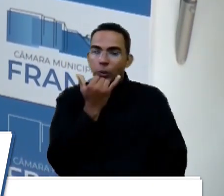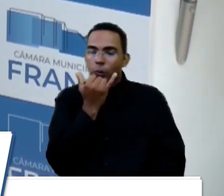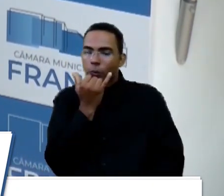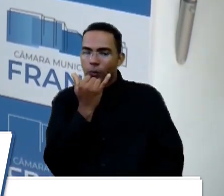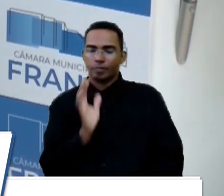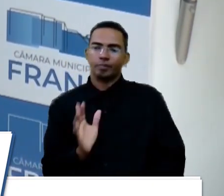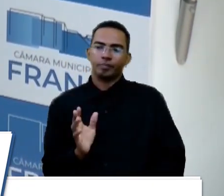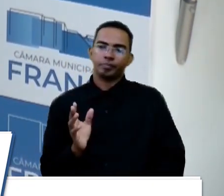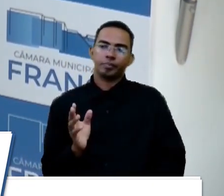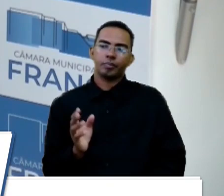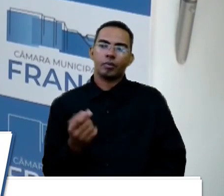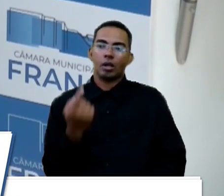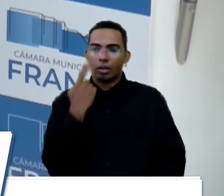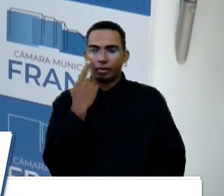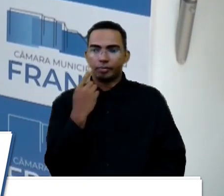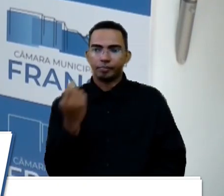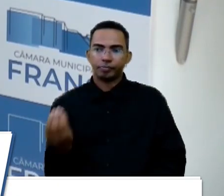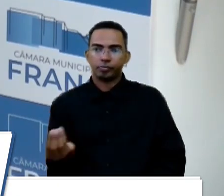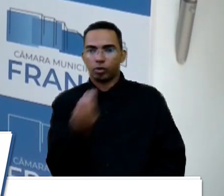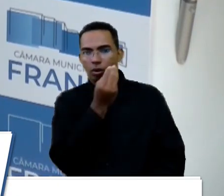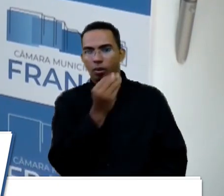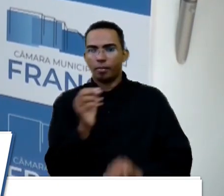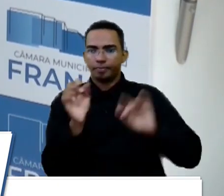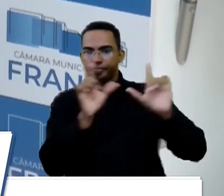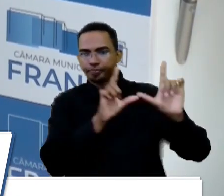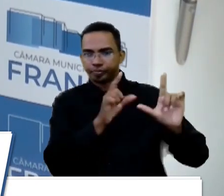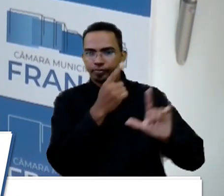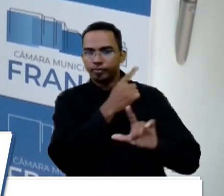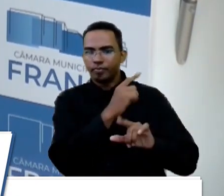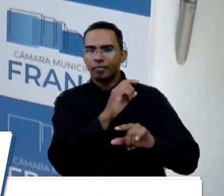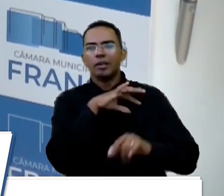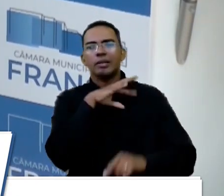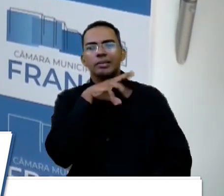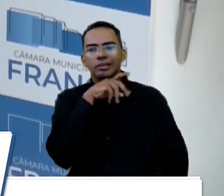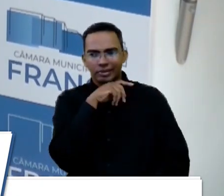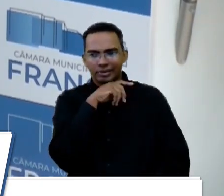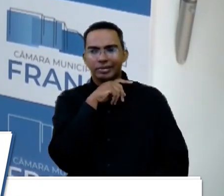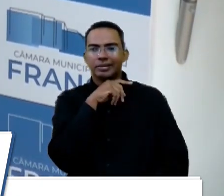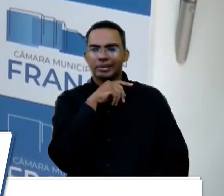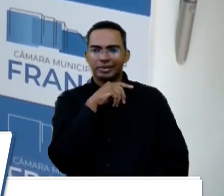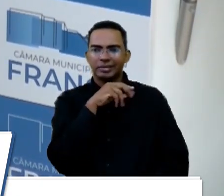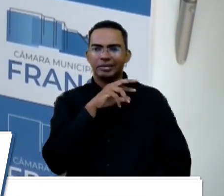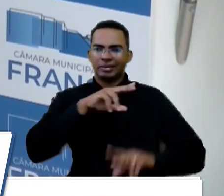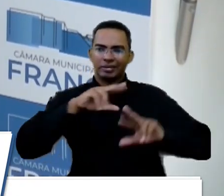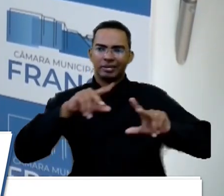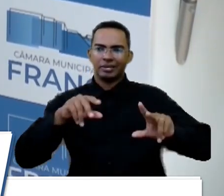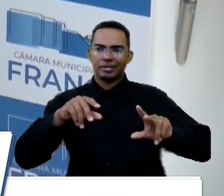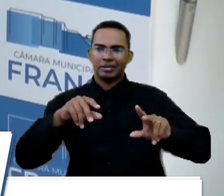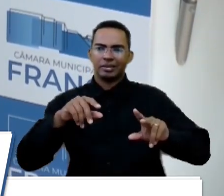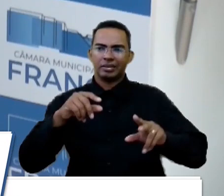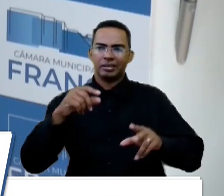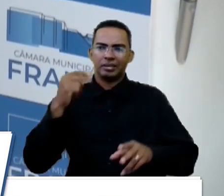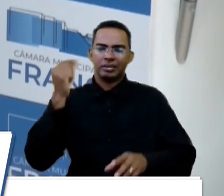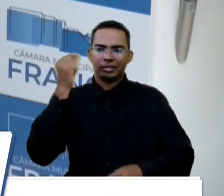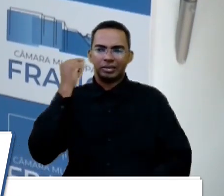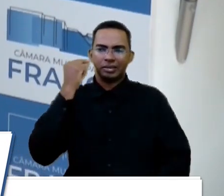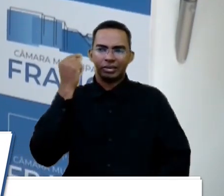colocar um vídeo que esse animal, ele estava cheio de espinho de oriço cacheeiro.